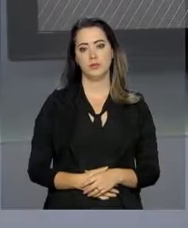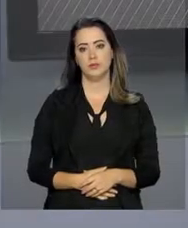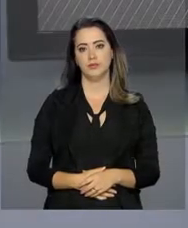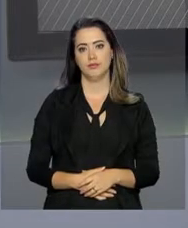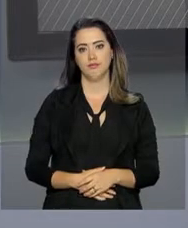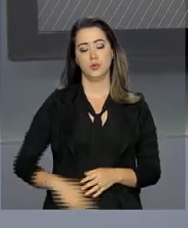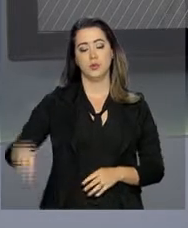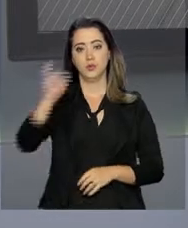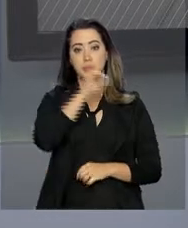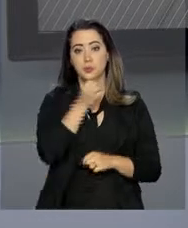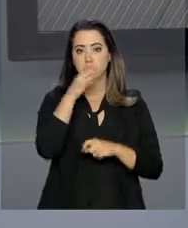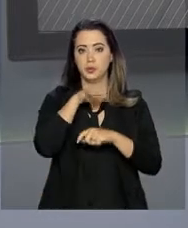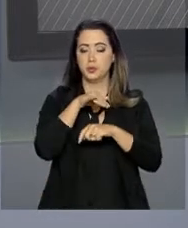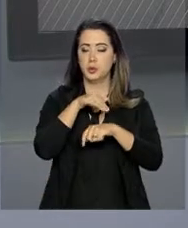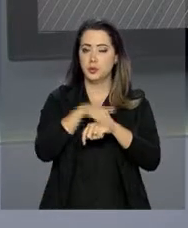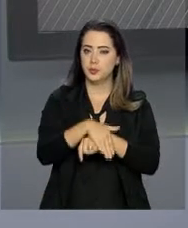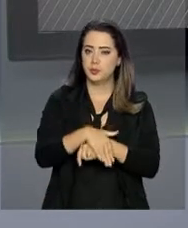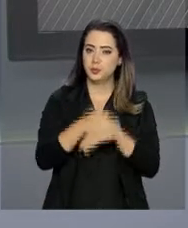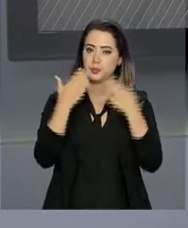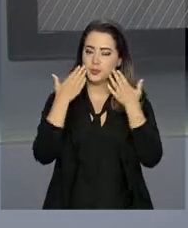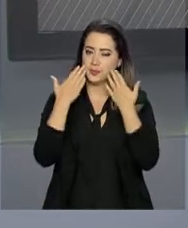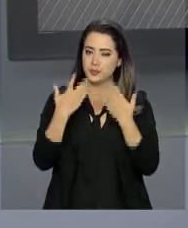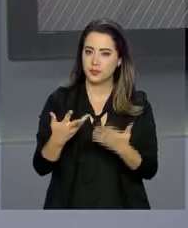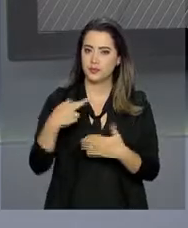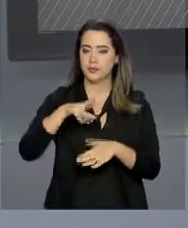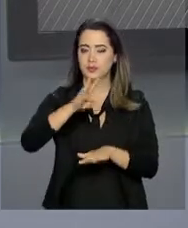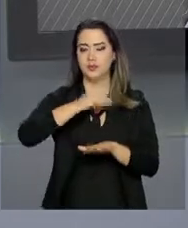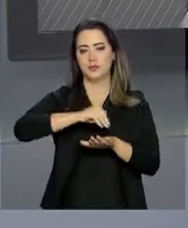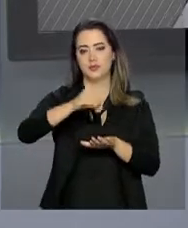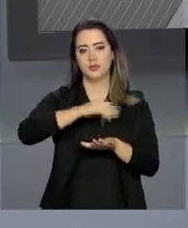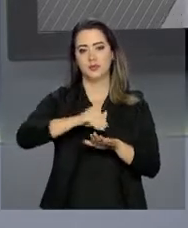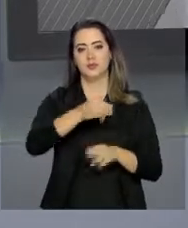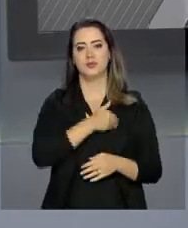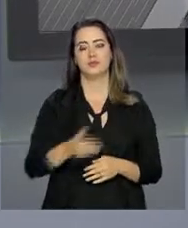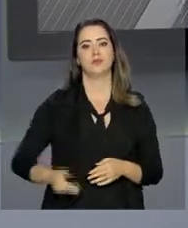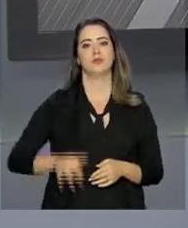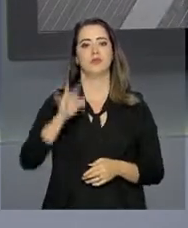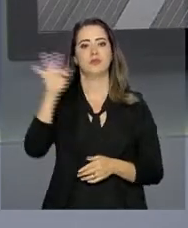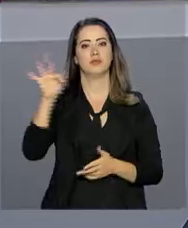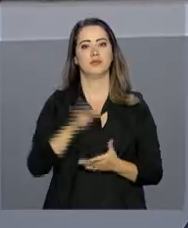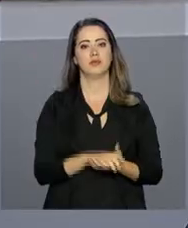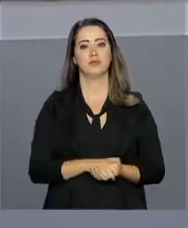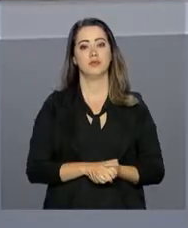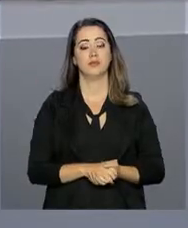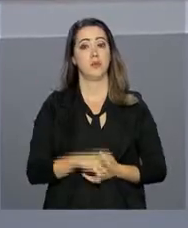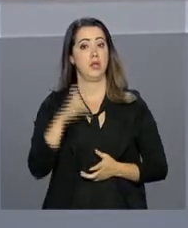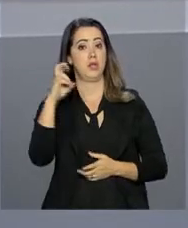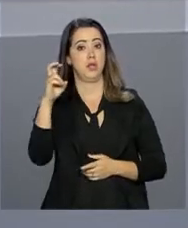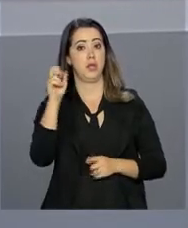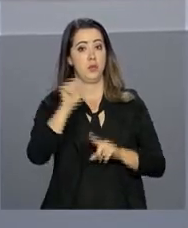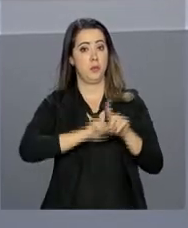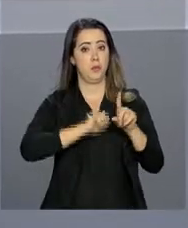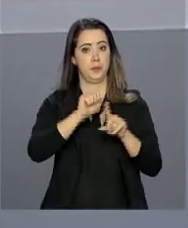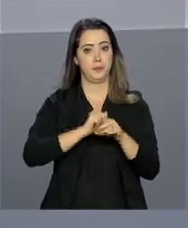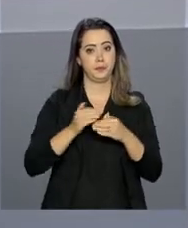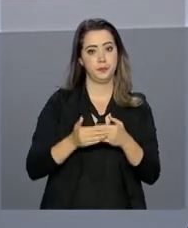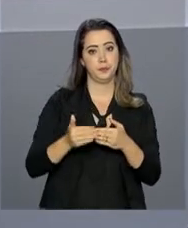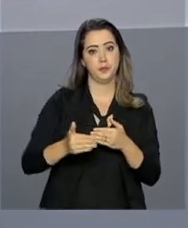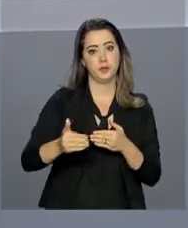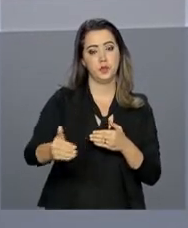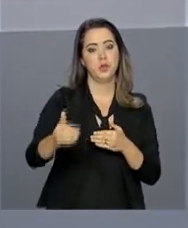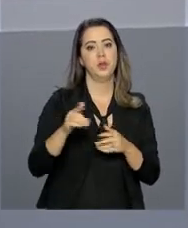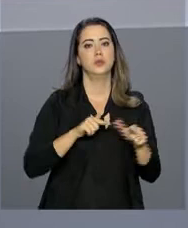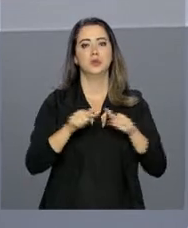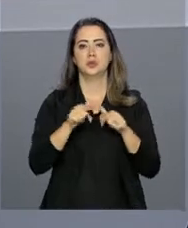Olá, boa noite. No ar o repórter NBR com as notícias do governo federal. Pelo quinto mês consecutivo, o emprego